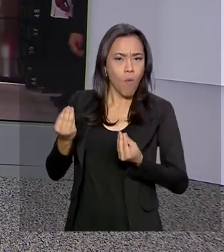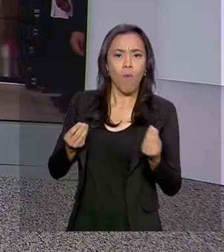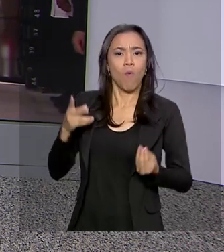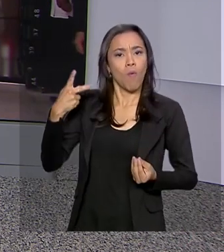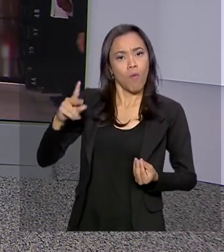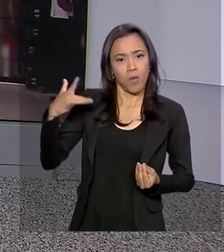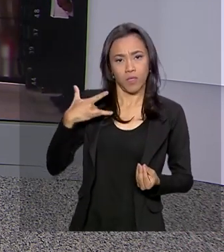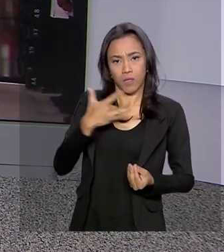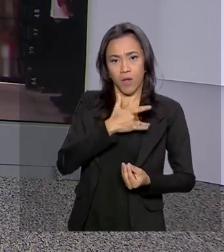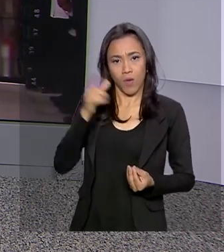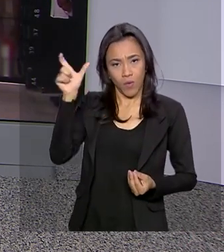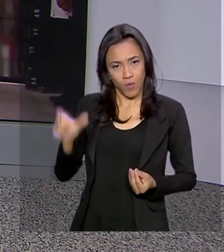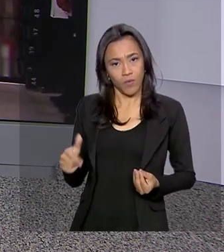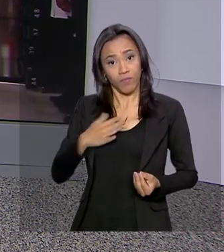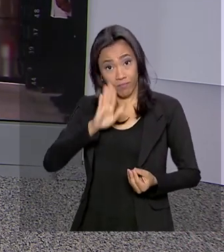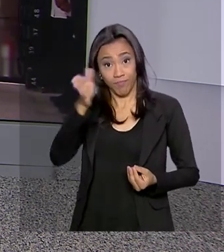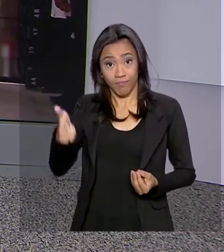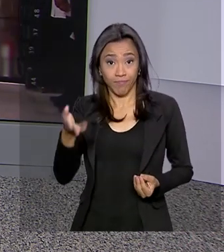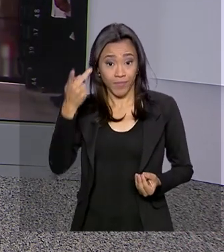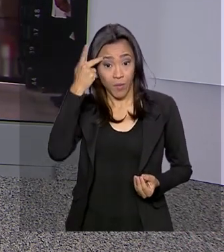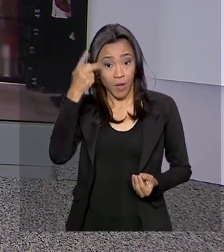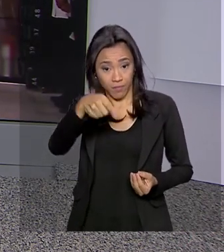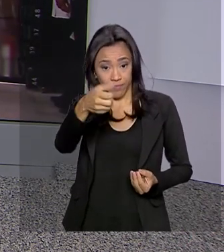Ricardo Ferraz. Olá, Ricardo.